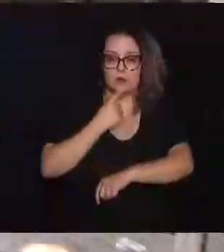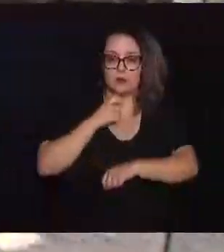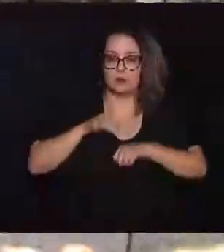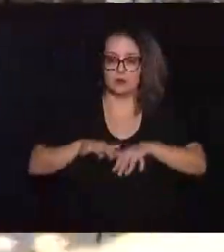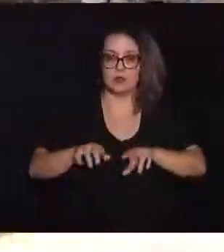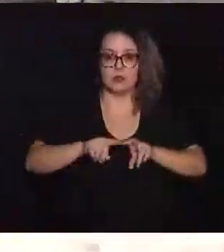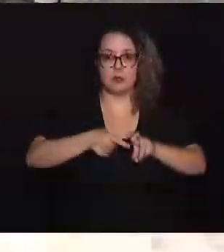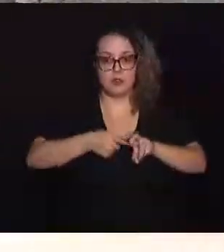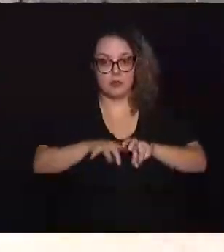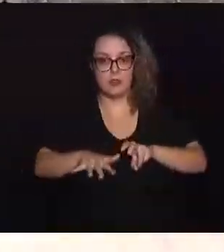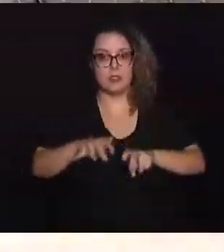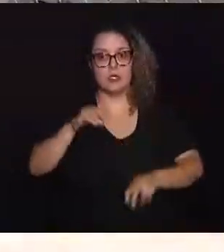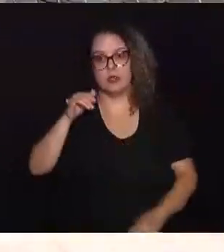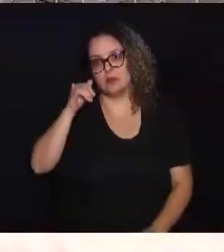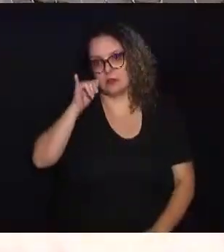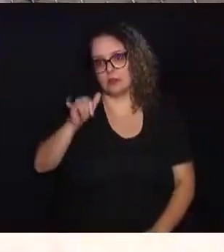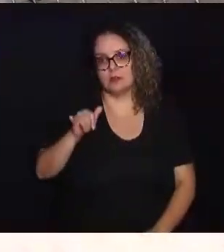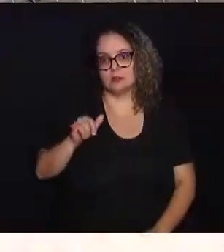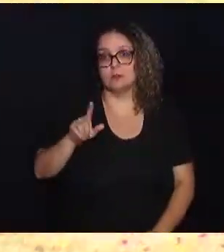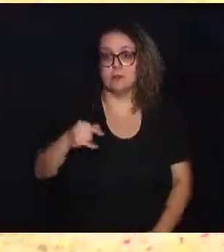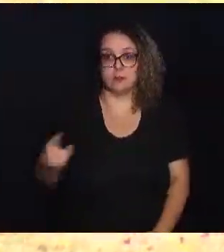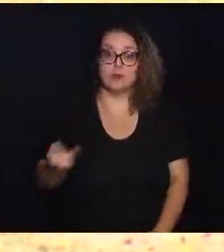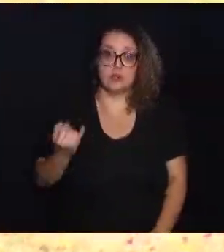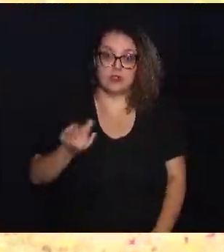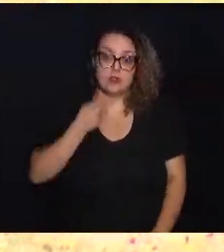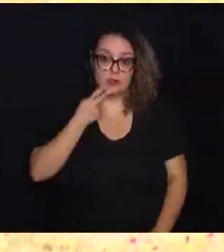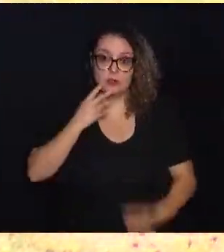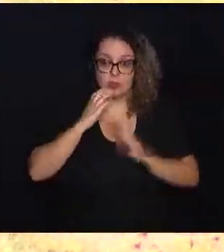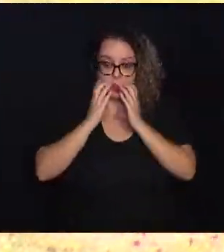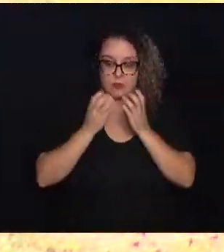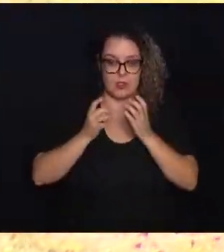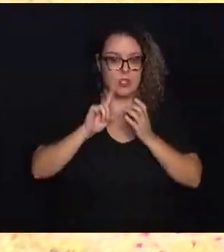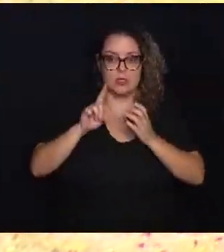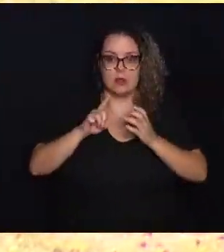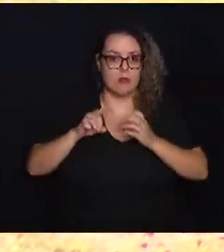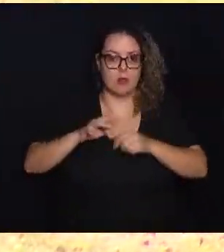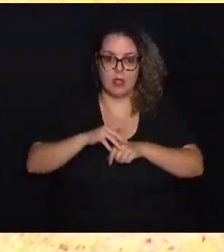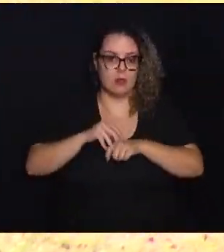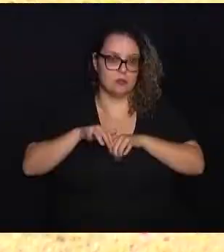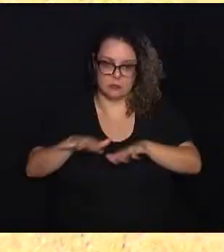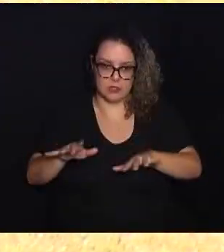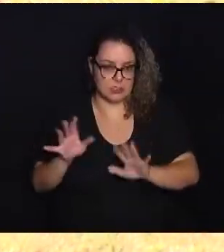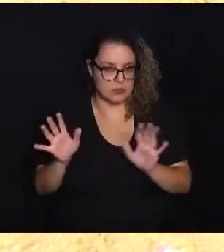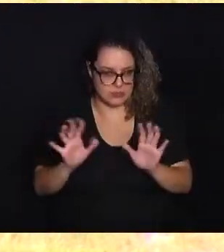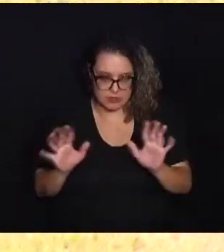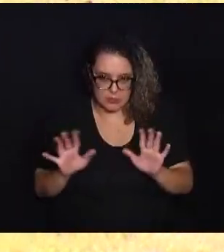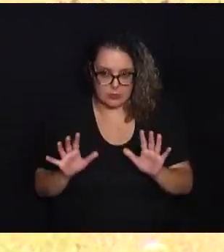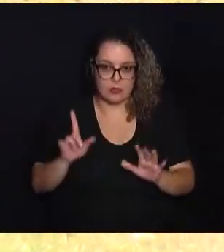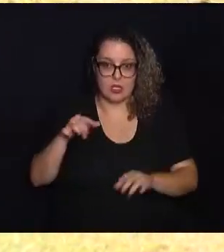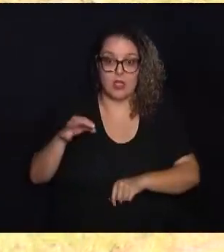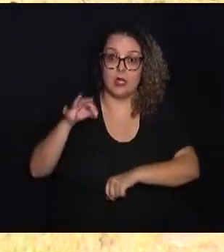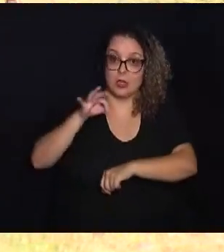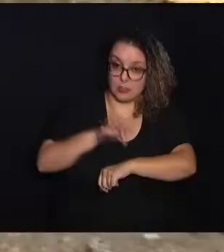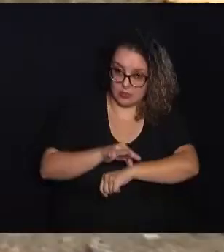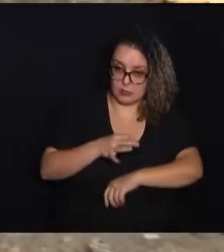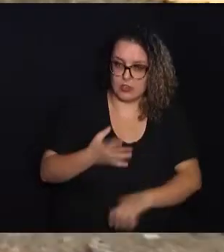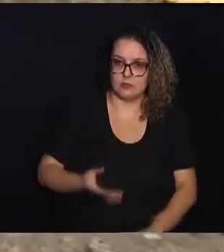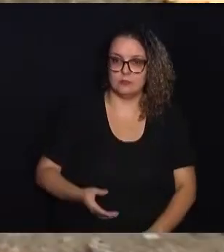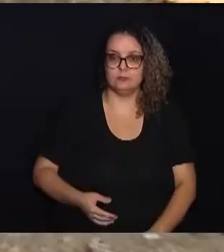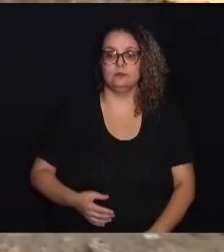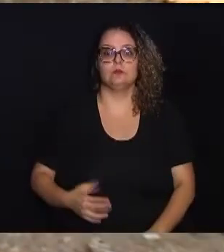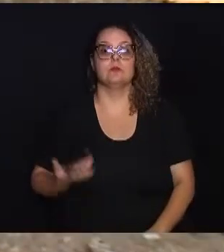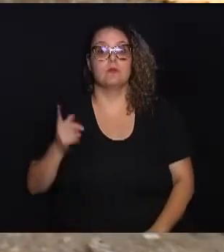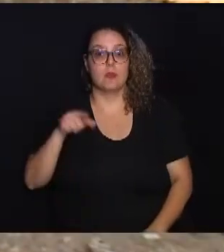redução de nascimentos de filhotes das capivaras. Vale ressaltar que a capivara não transmite diretamente a doença às pessoas. A